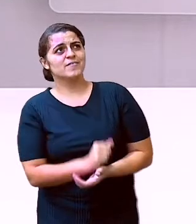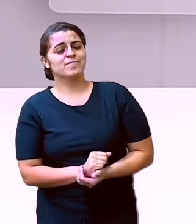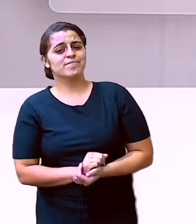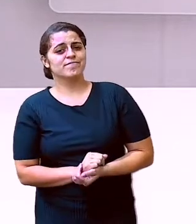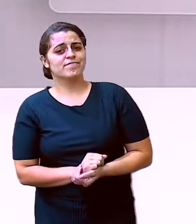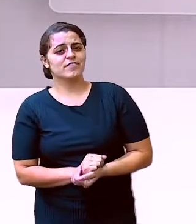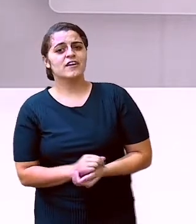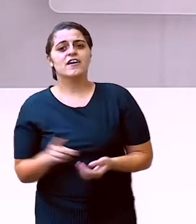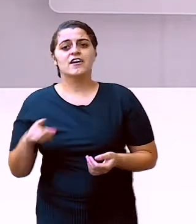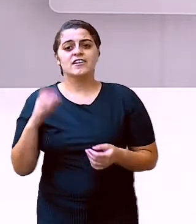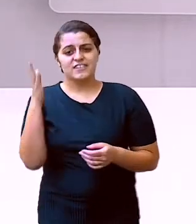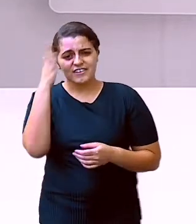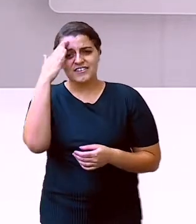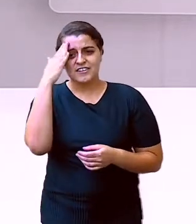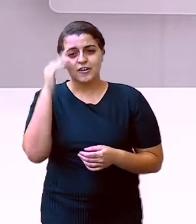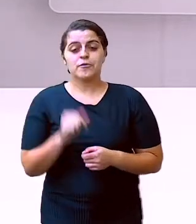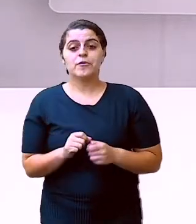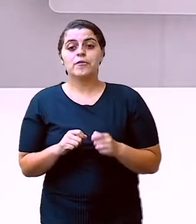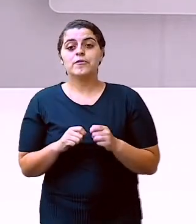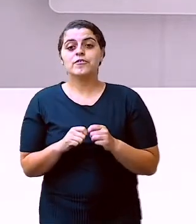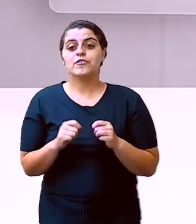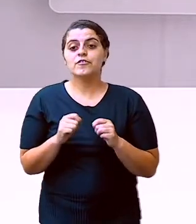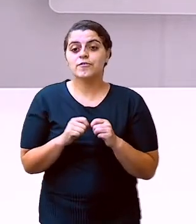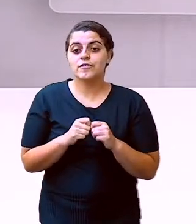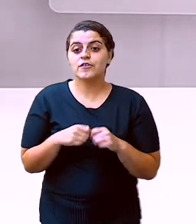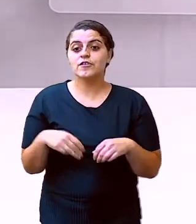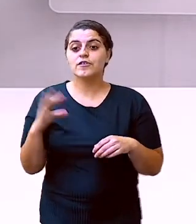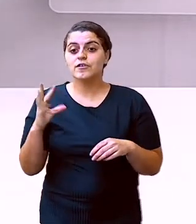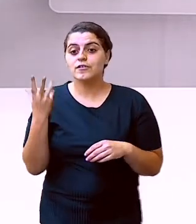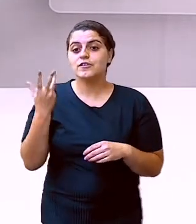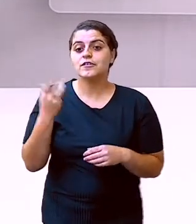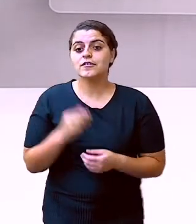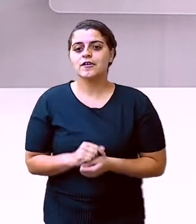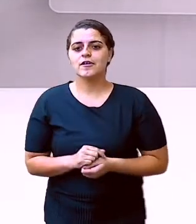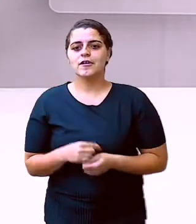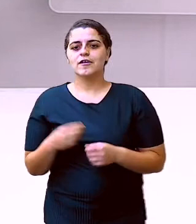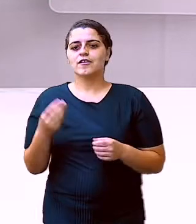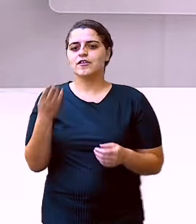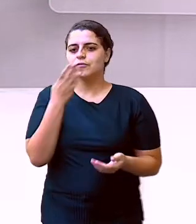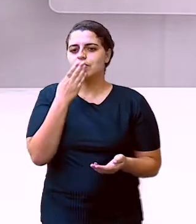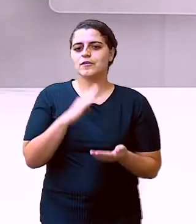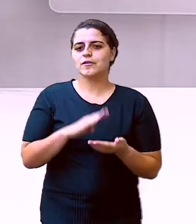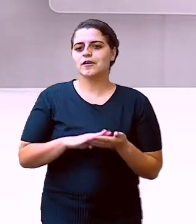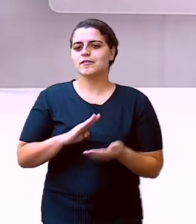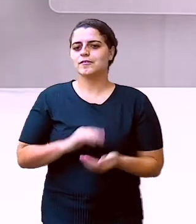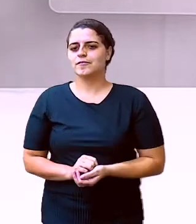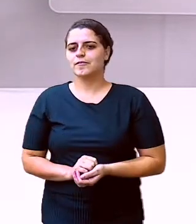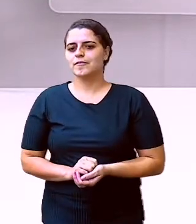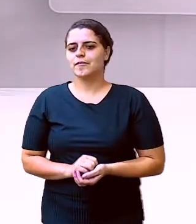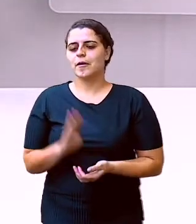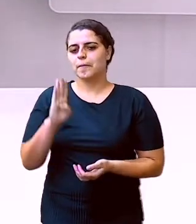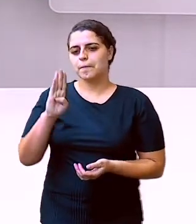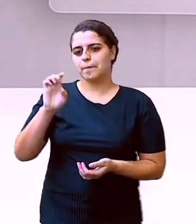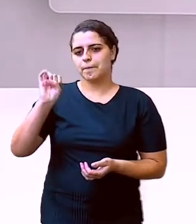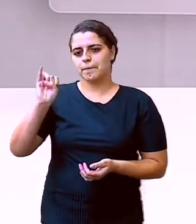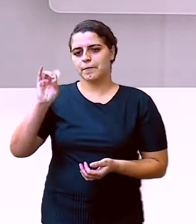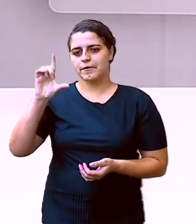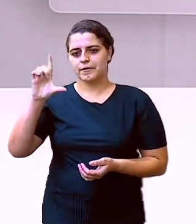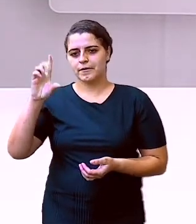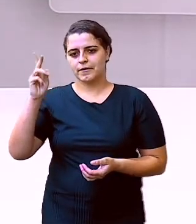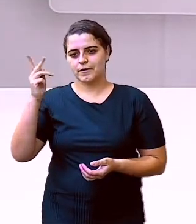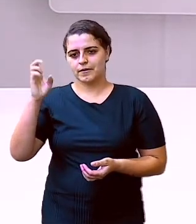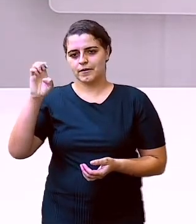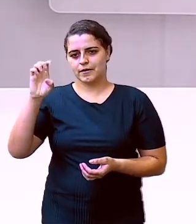ele? Sabe o que nós fazemos quando isso acontece? Nós mandamos um bilhete. É isso que nós vamos